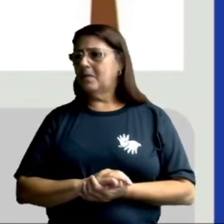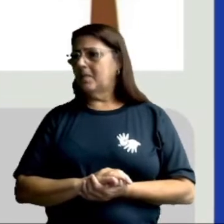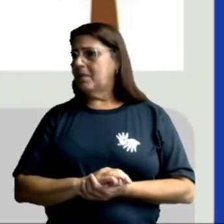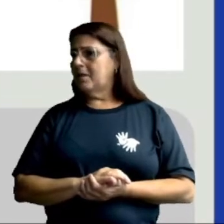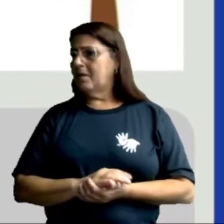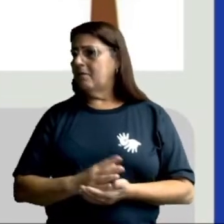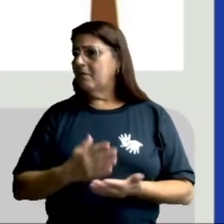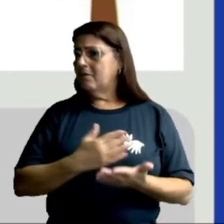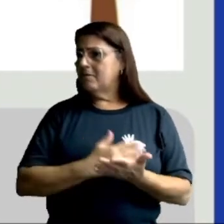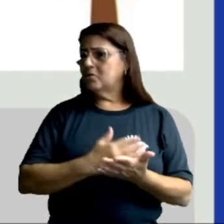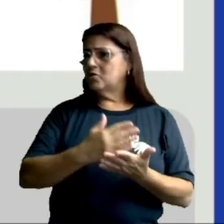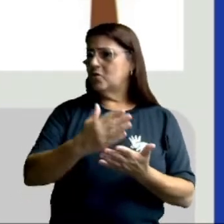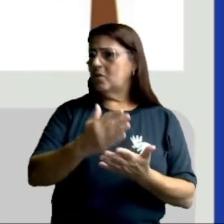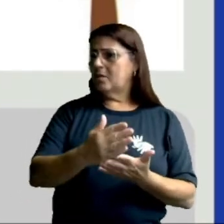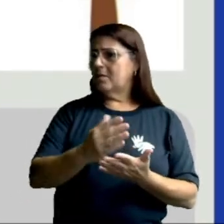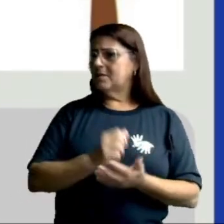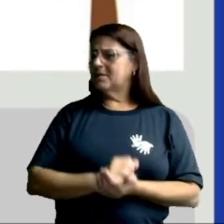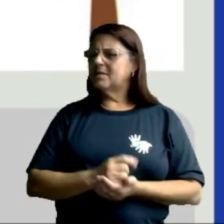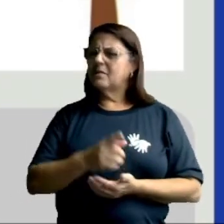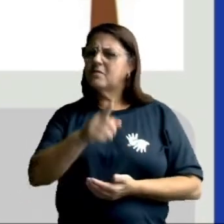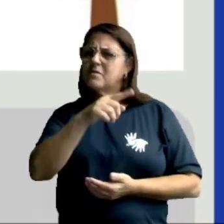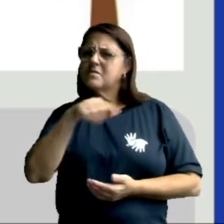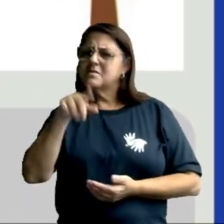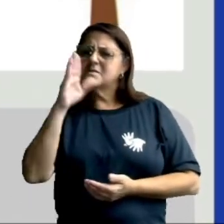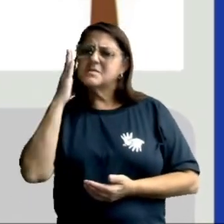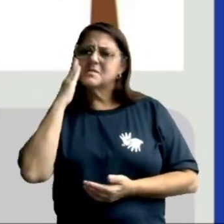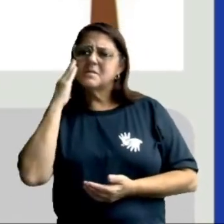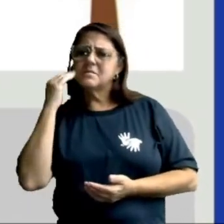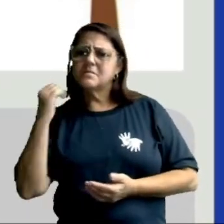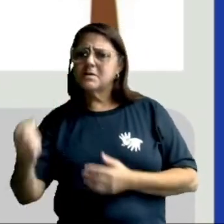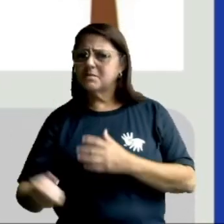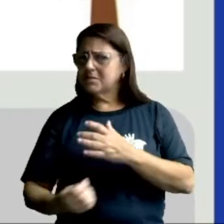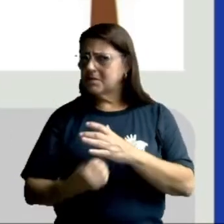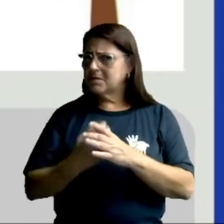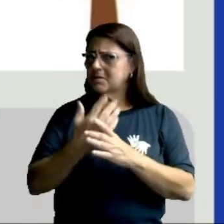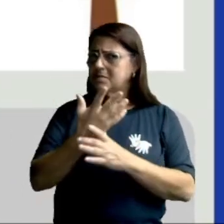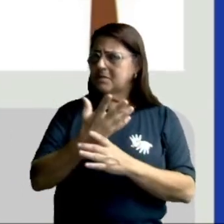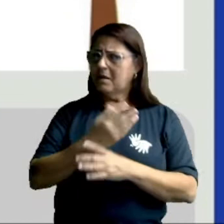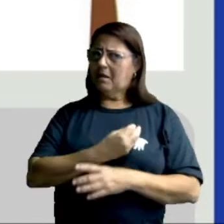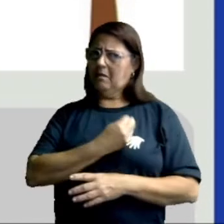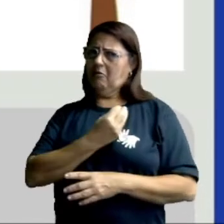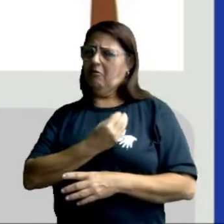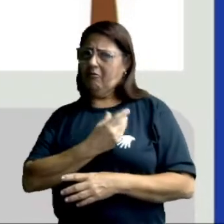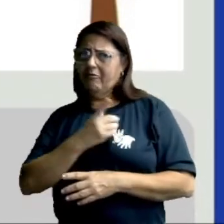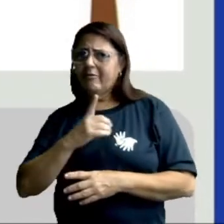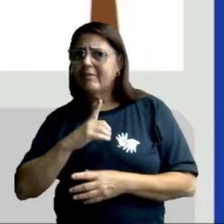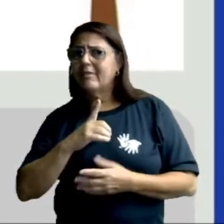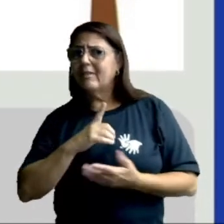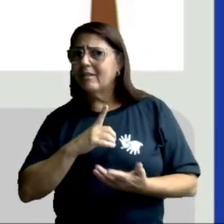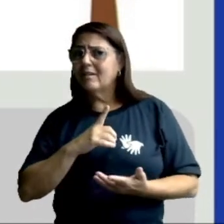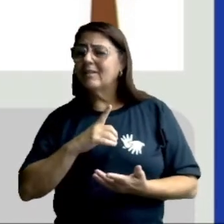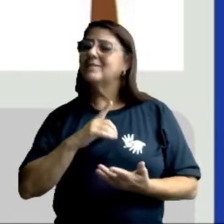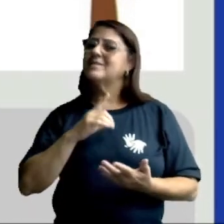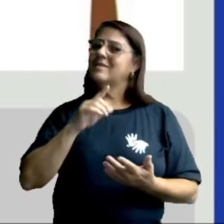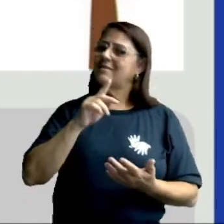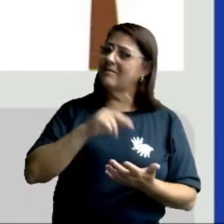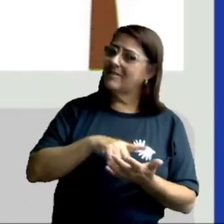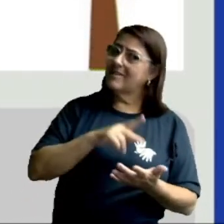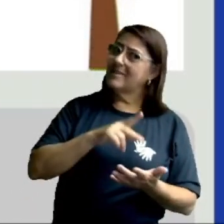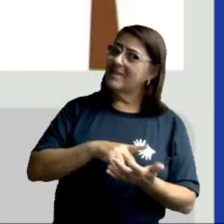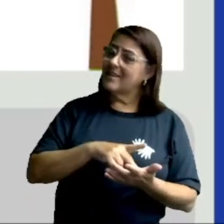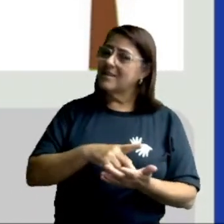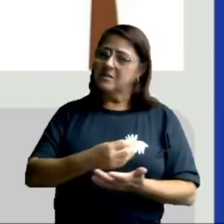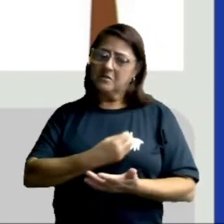E vamos começar. Você sabia que as plantas são seres vivos? Isso mesmo, as